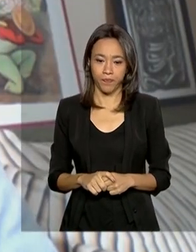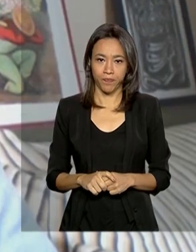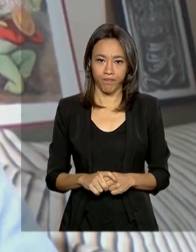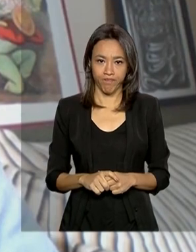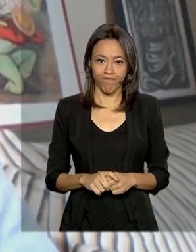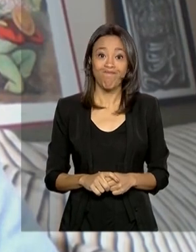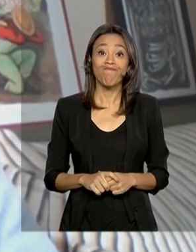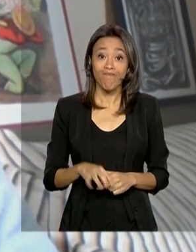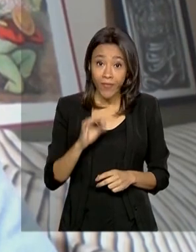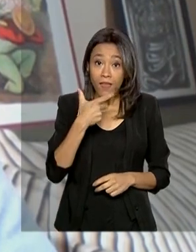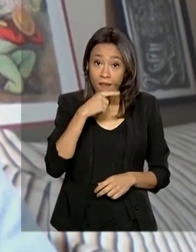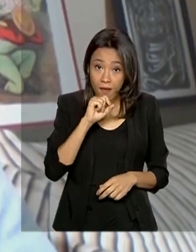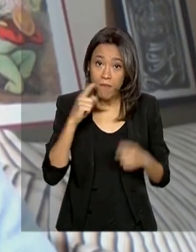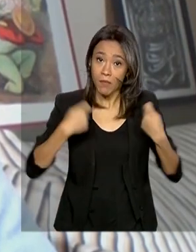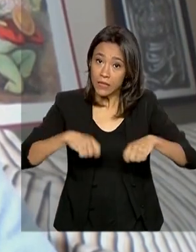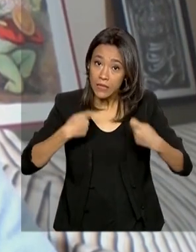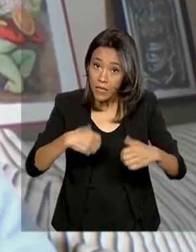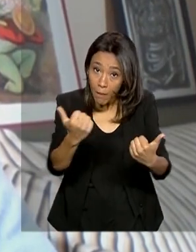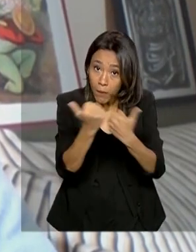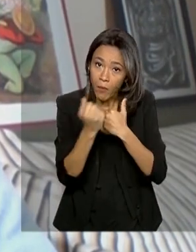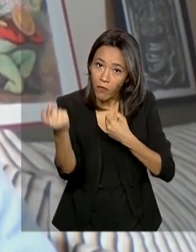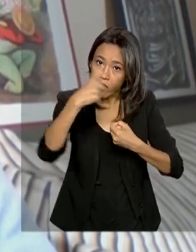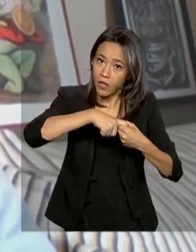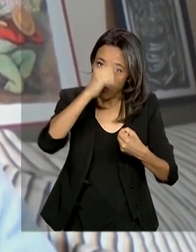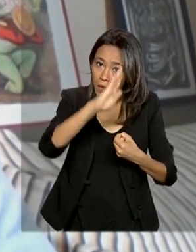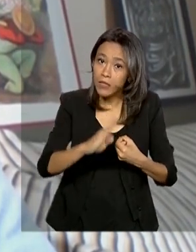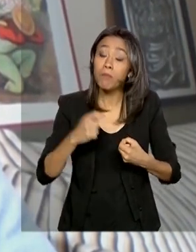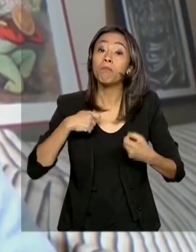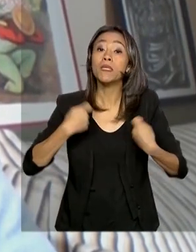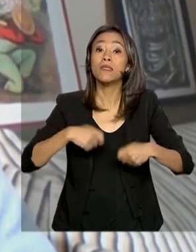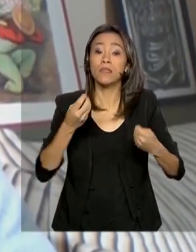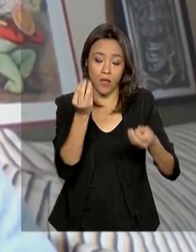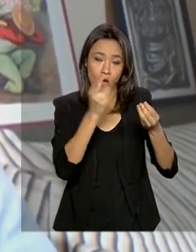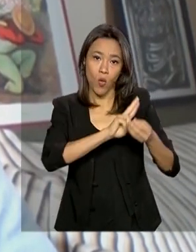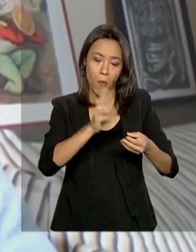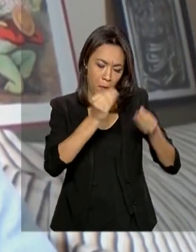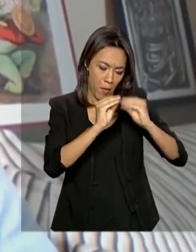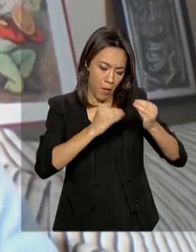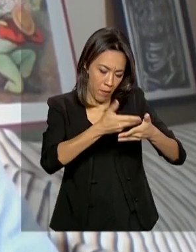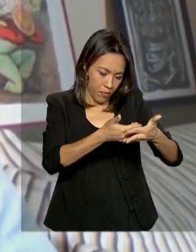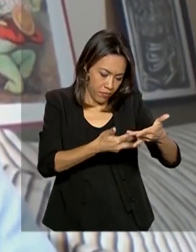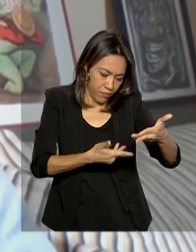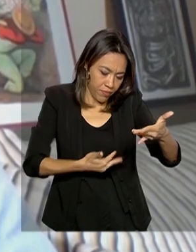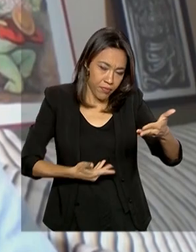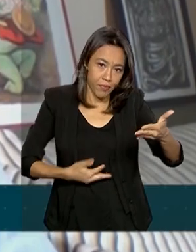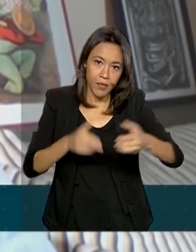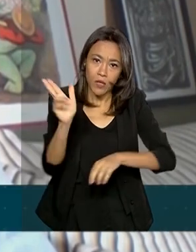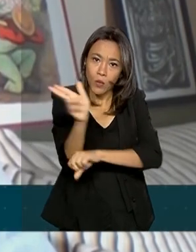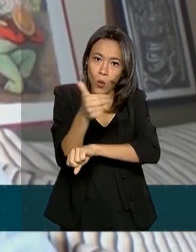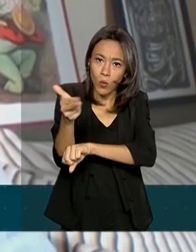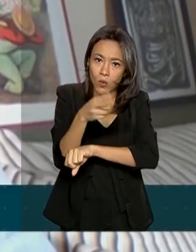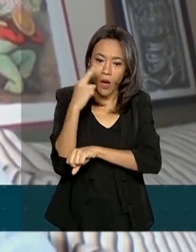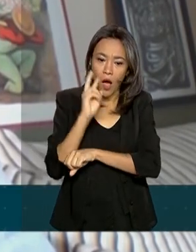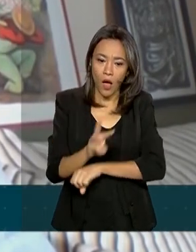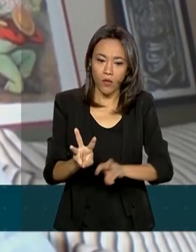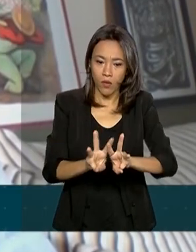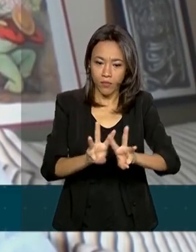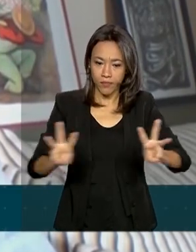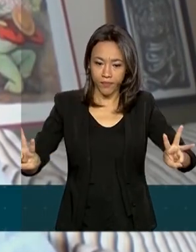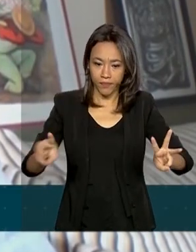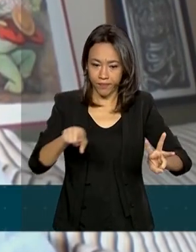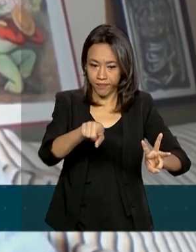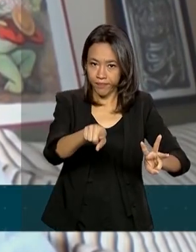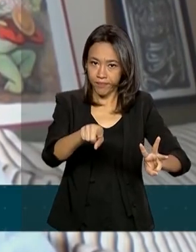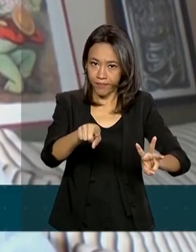Quem precisa de auxílio pra retornar ao país deve preencher o formulário de assistência consular no site portalconsular